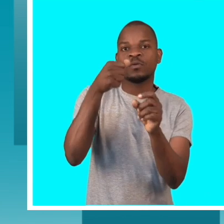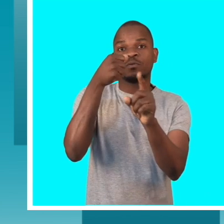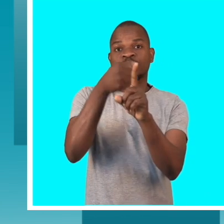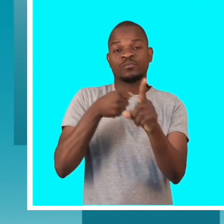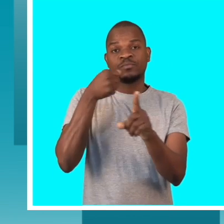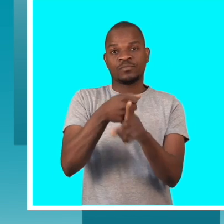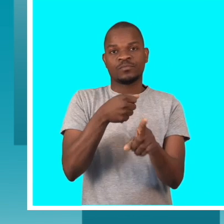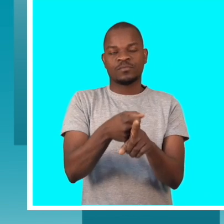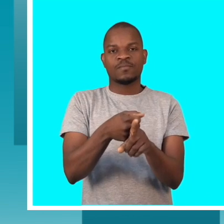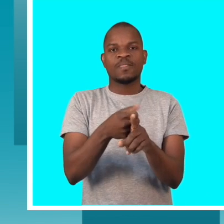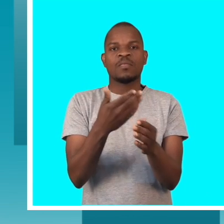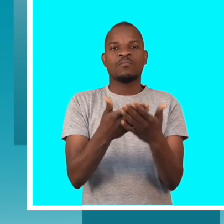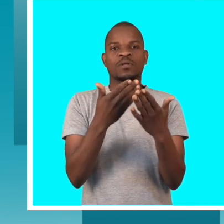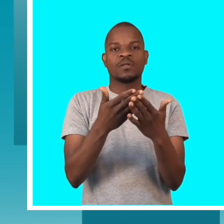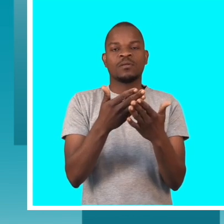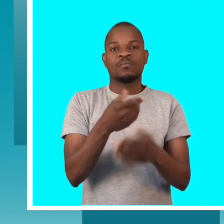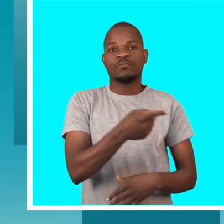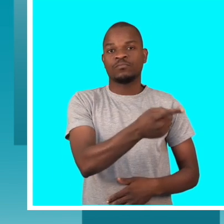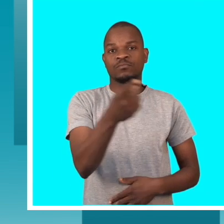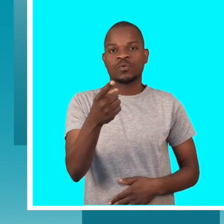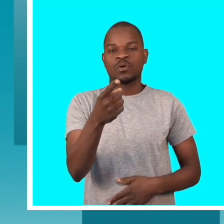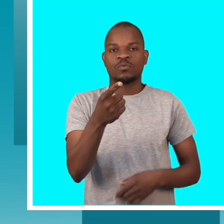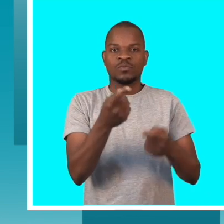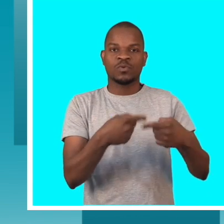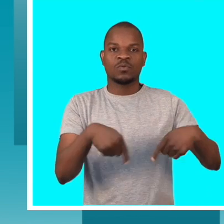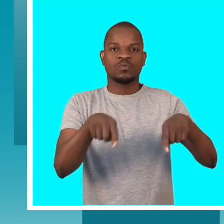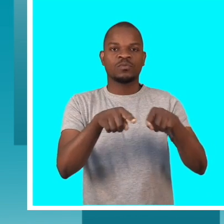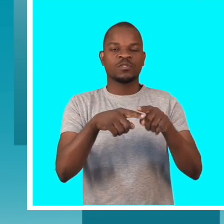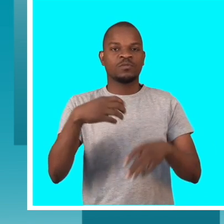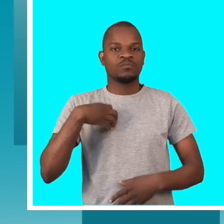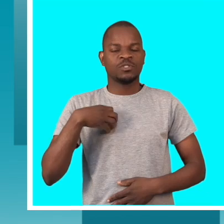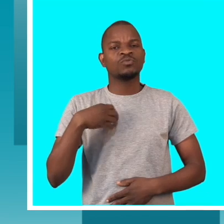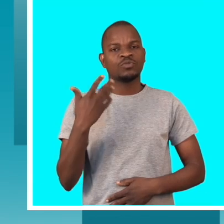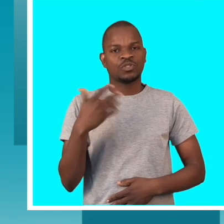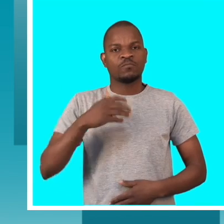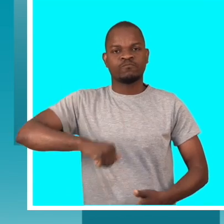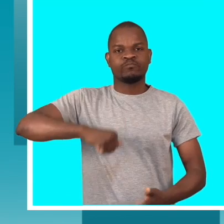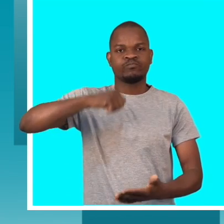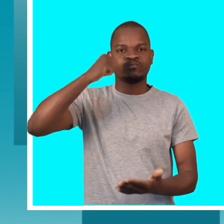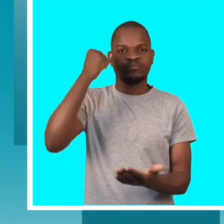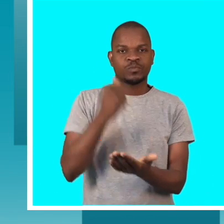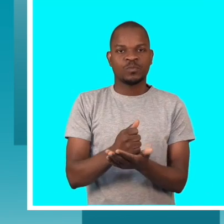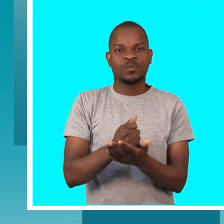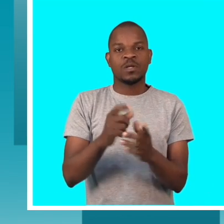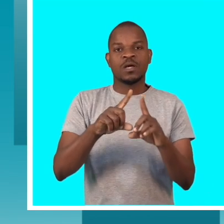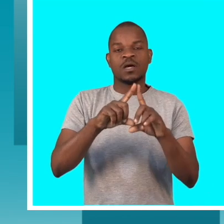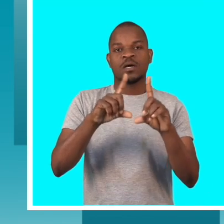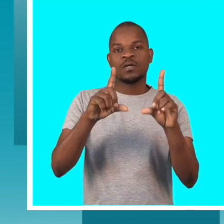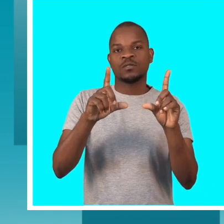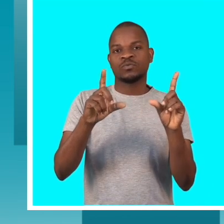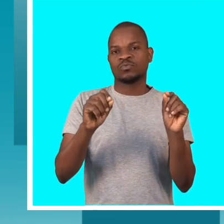ao ponto de o Conselho de Ministros aprovar este decreto que